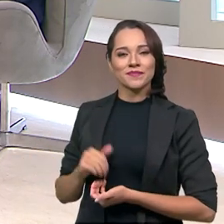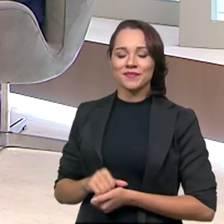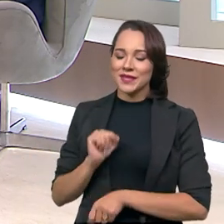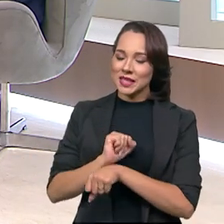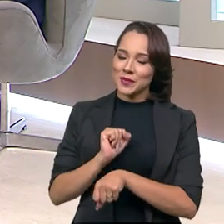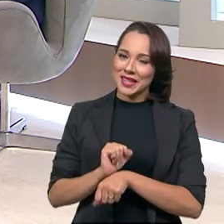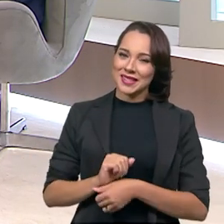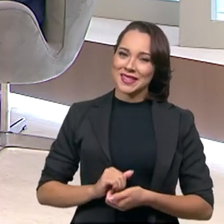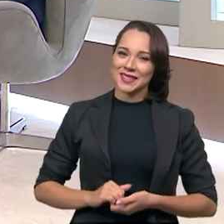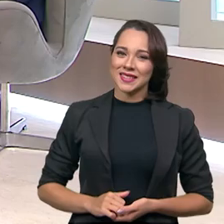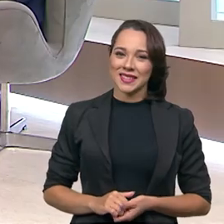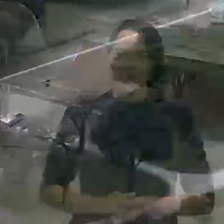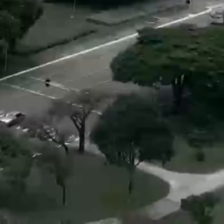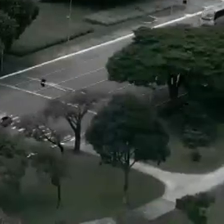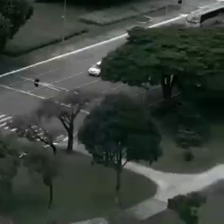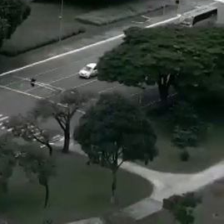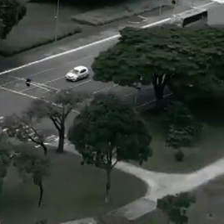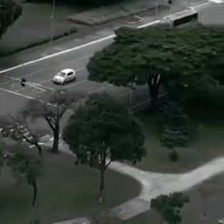Não saia daí.